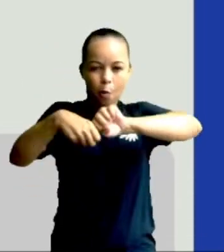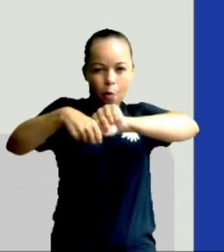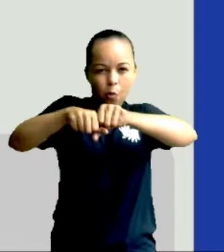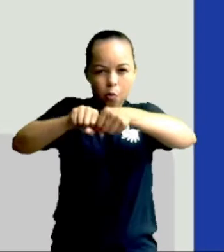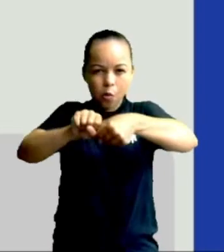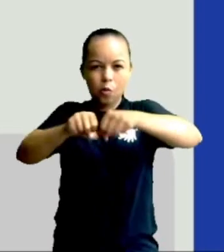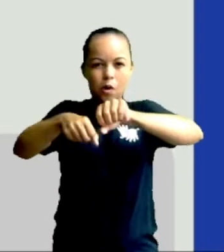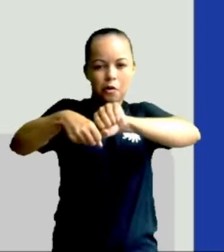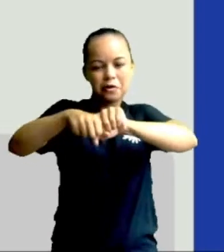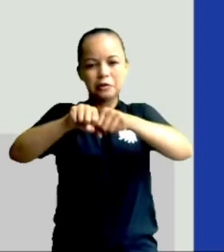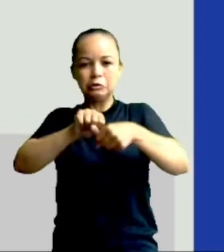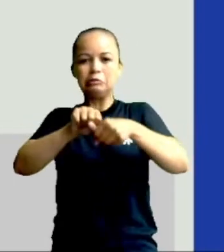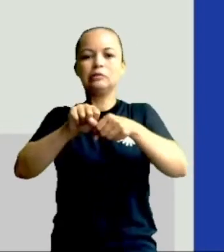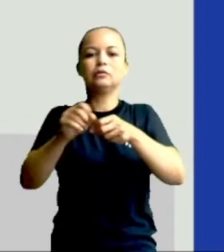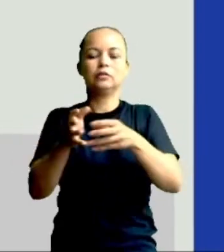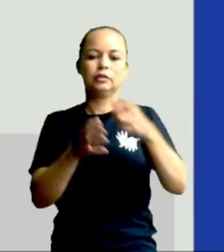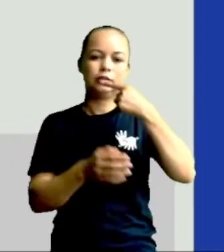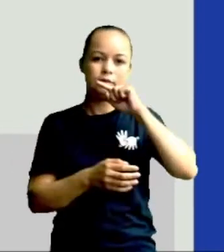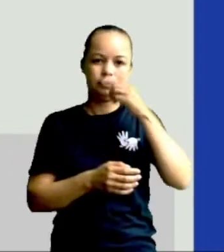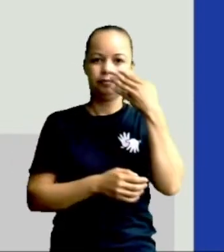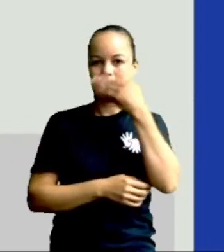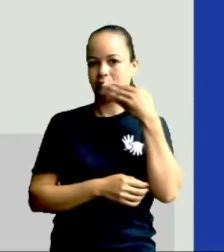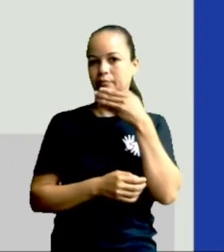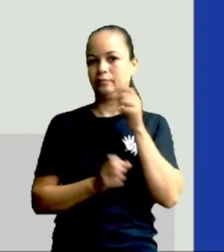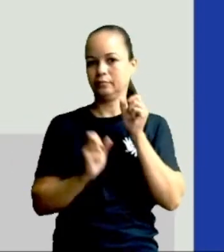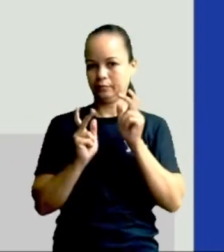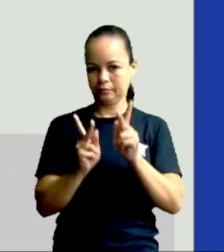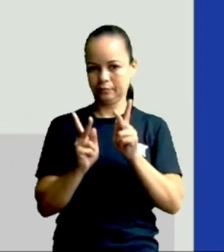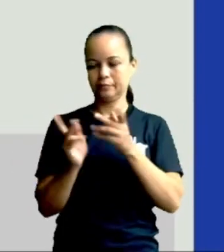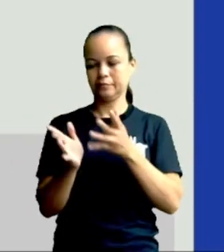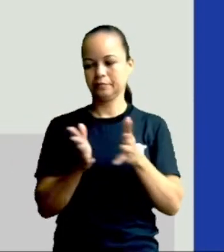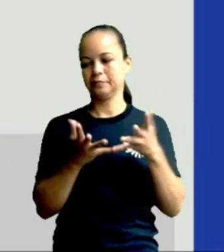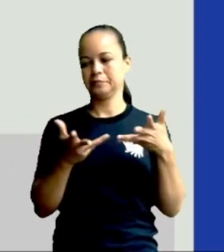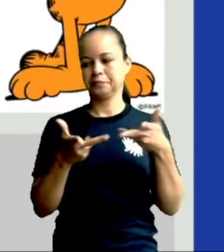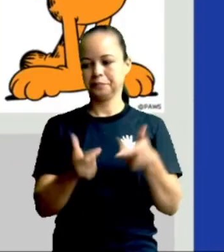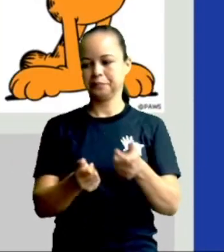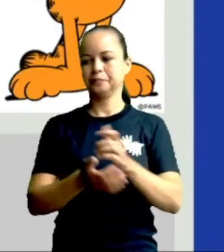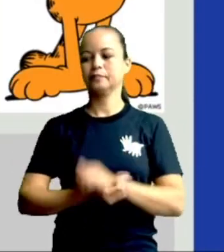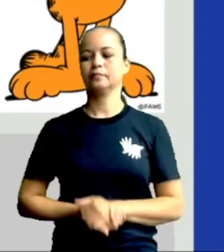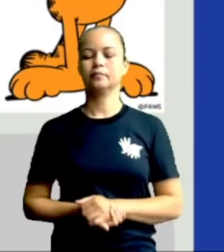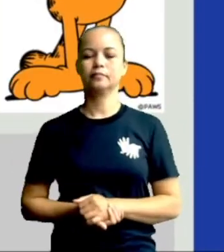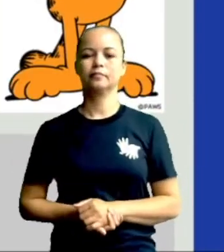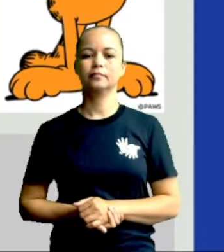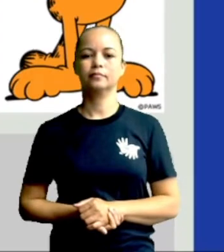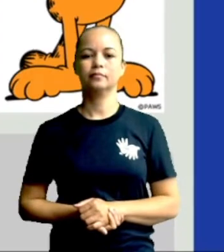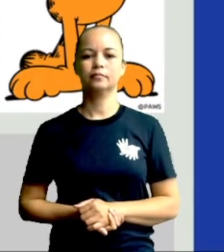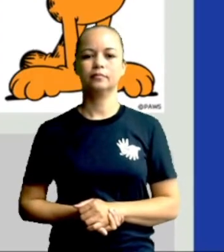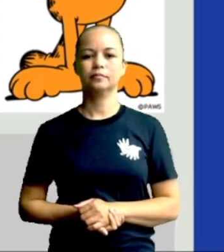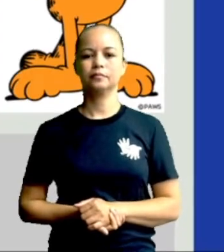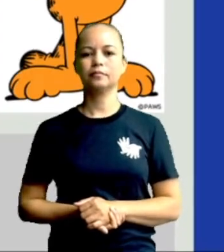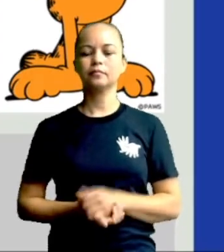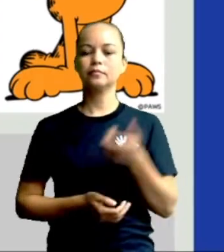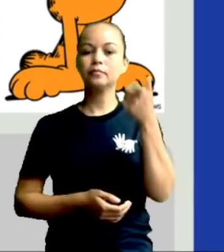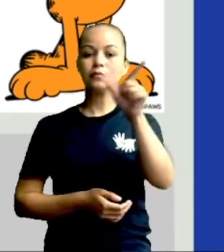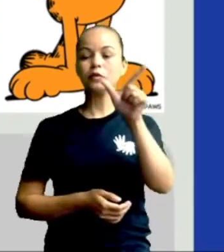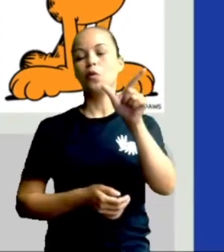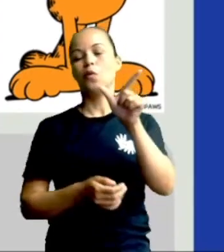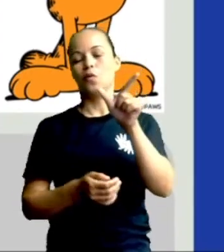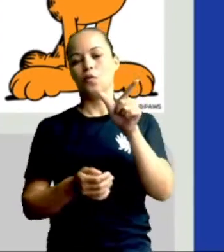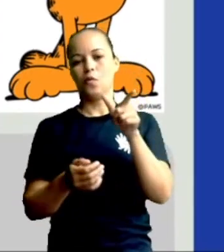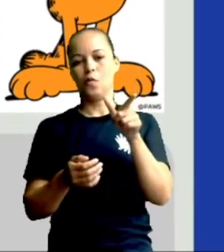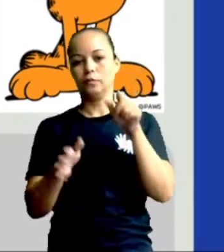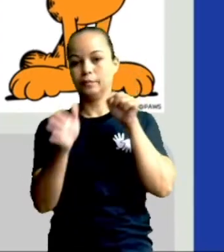cana-de-açúcar, tá certo? Ótimo, maravilha. Vamos lá, seguindo. Outra pergunta.